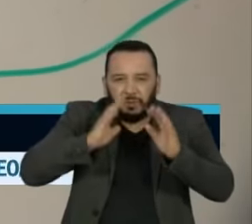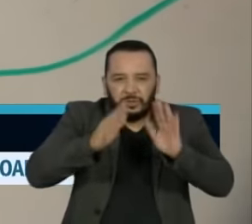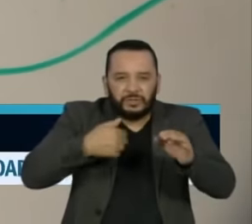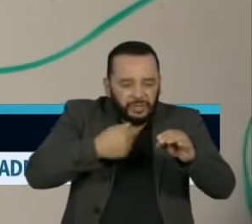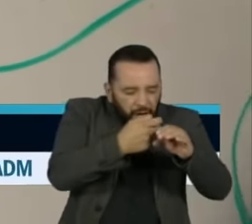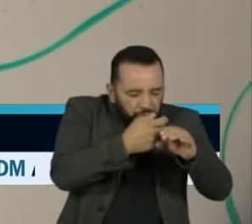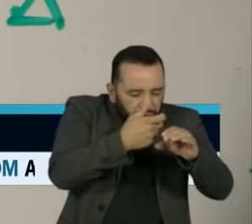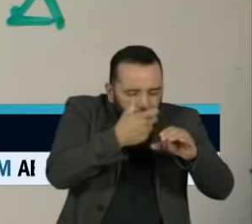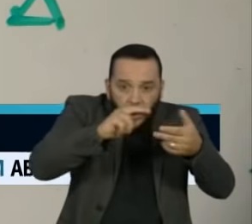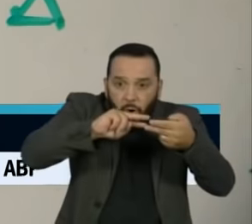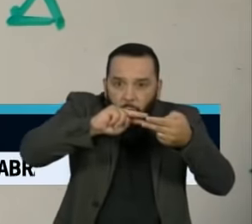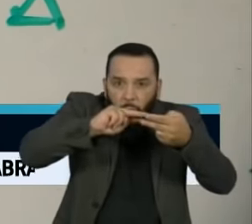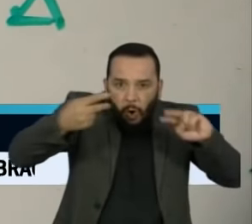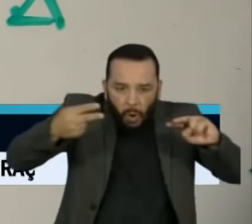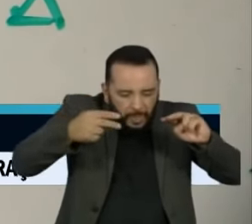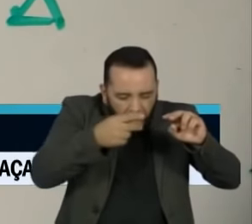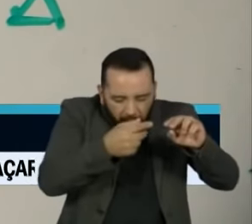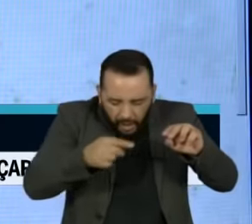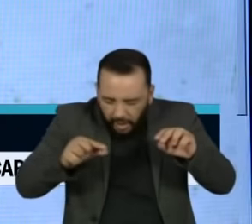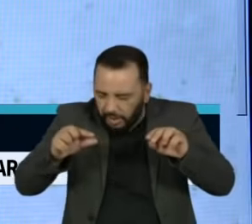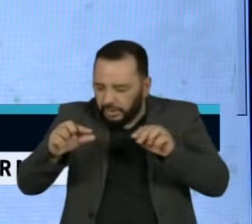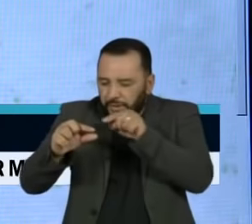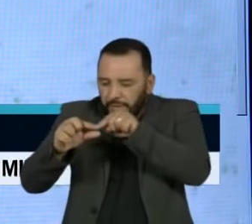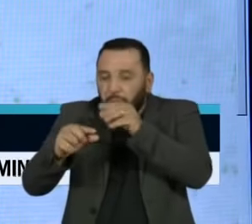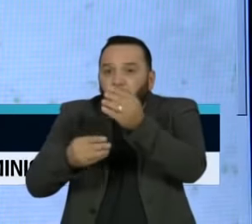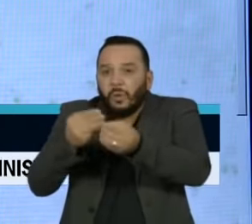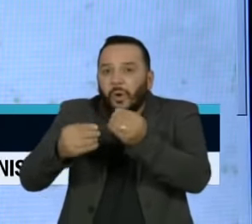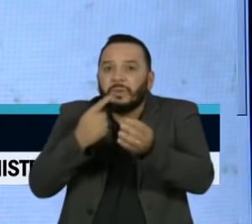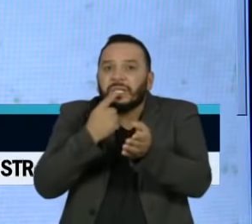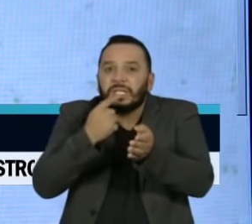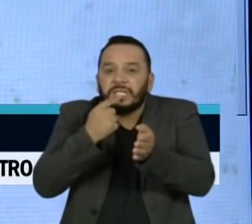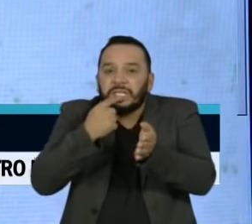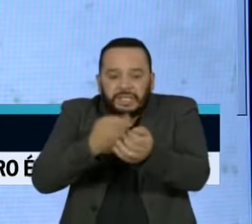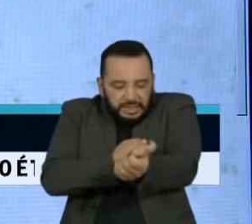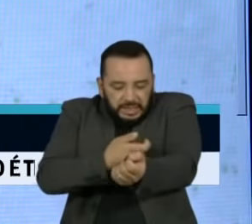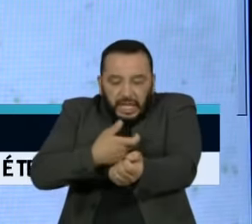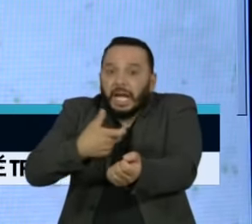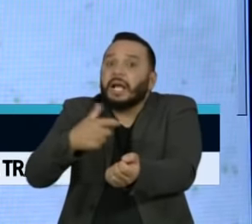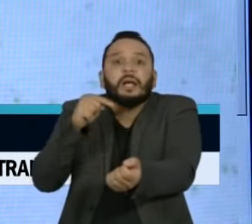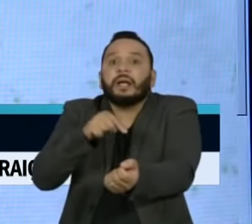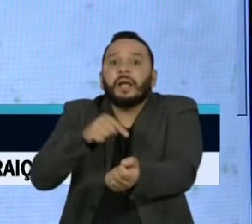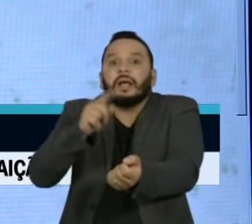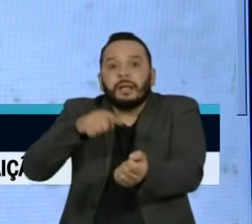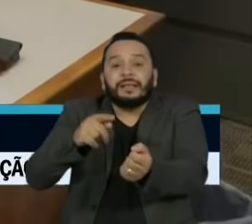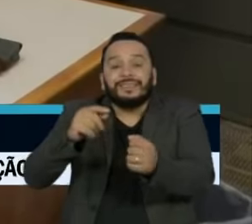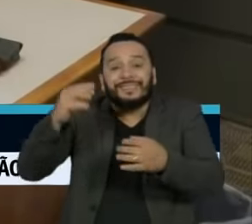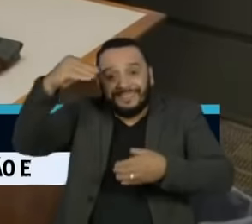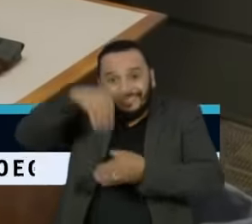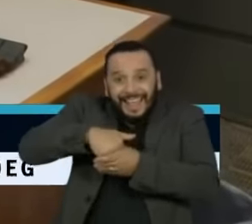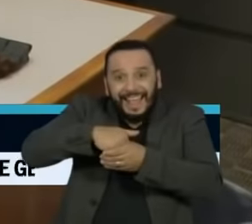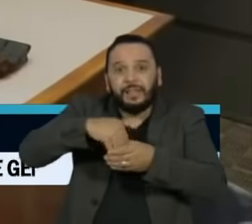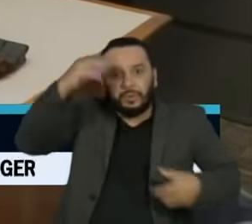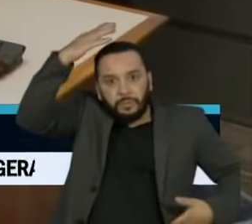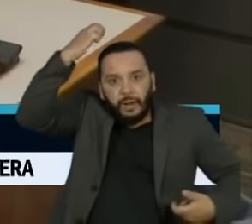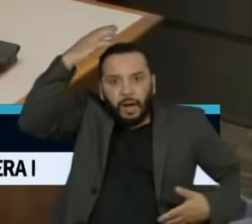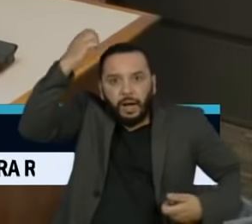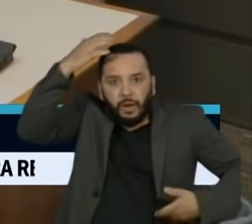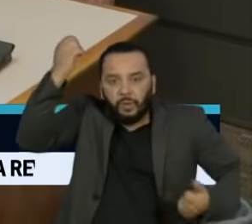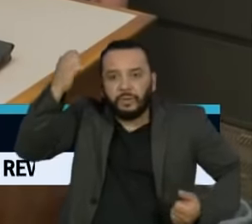RNA do vírus da hepatite C a partir do sangue de um chimpanzé infectado. Em 1997,